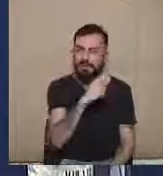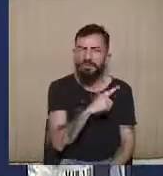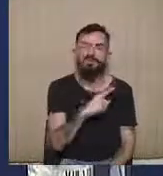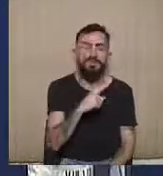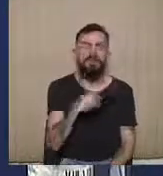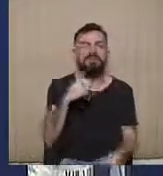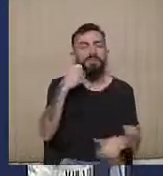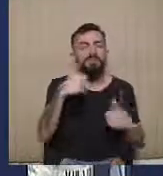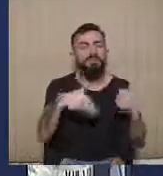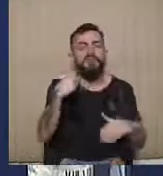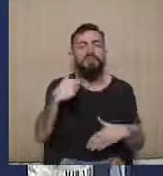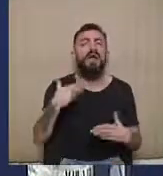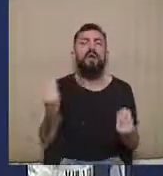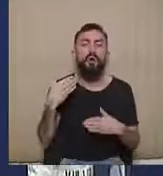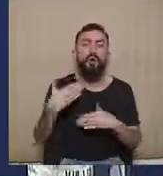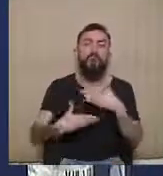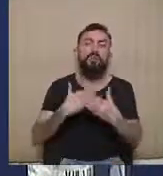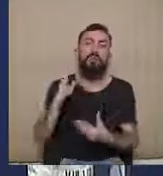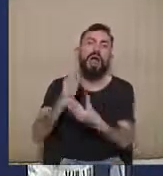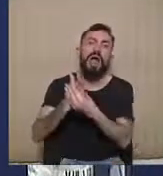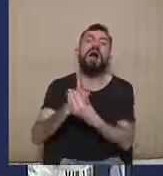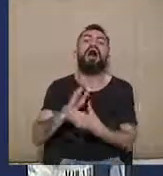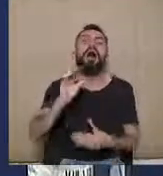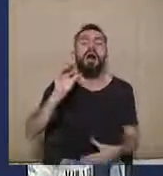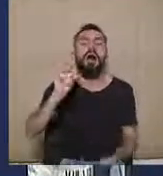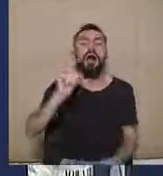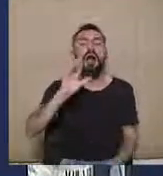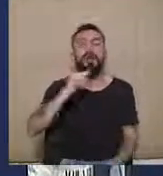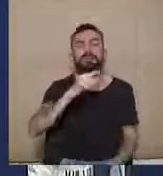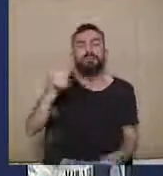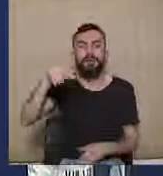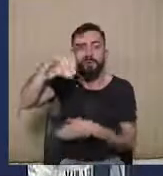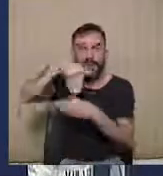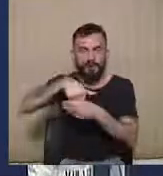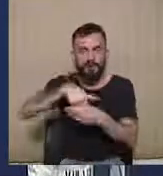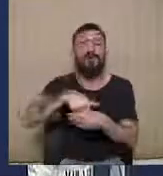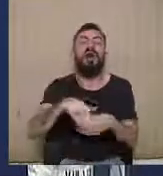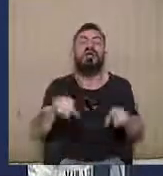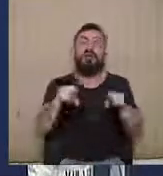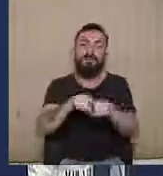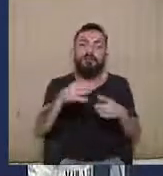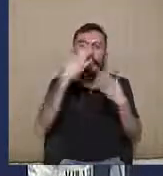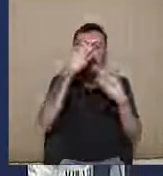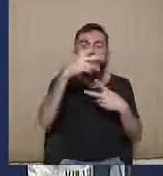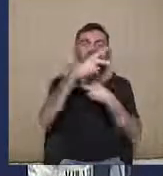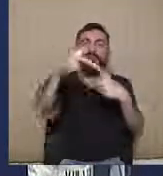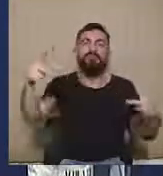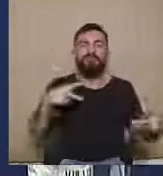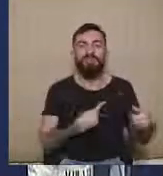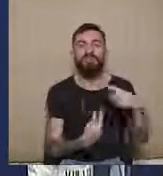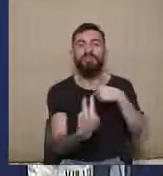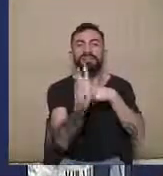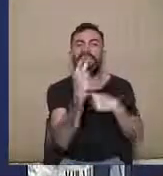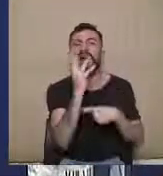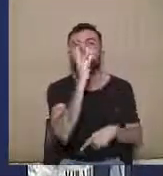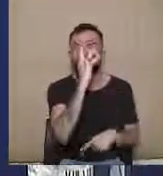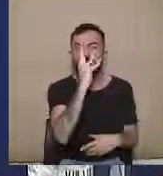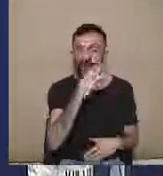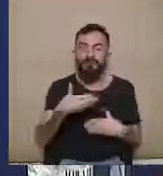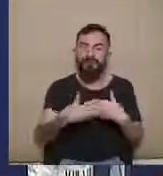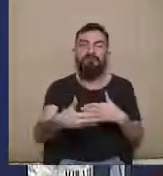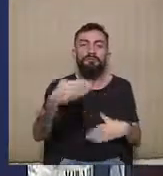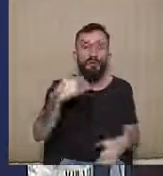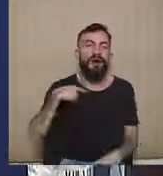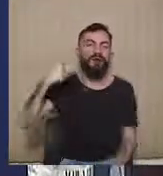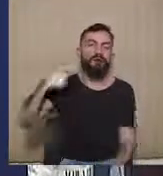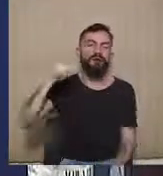sobre as ações eleitorais, de maneira que, agradecendo aqui a audiência de todos vocês, eu devolvo a palavra à doutora Ana Laura aqui